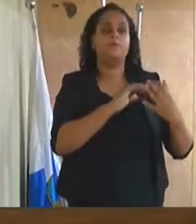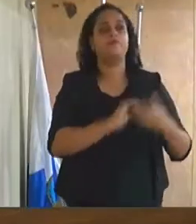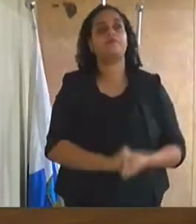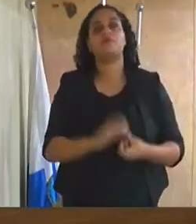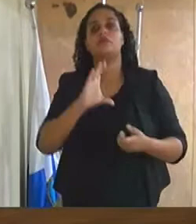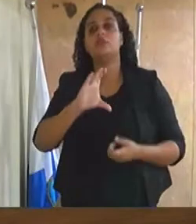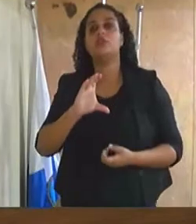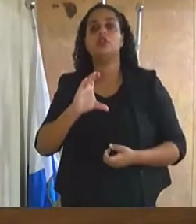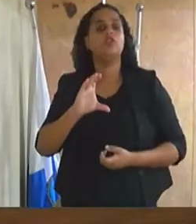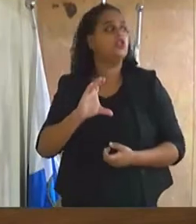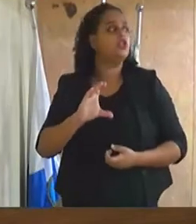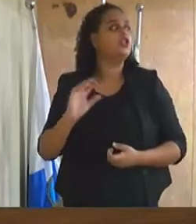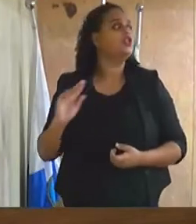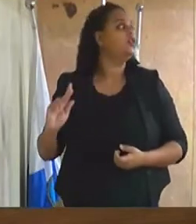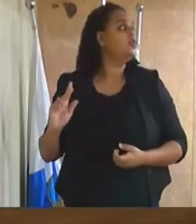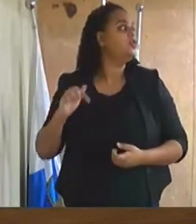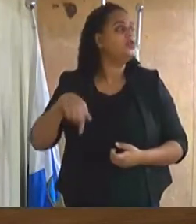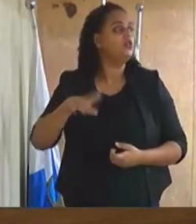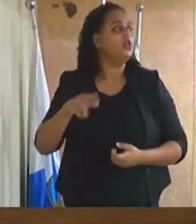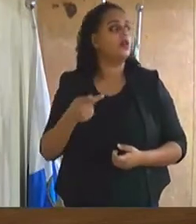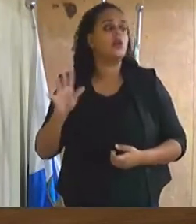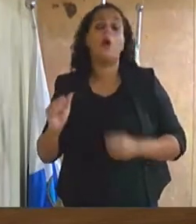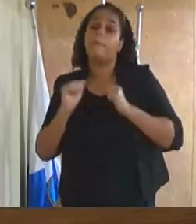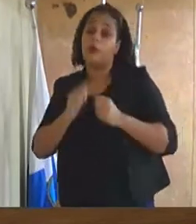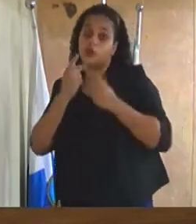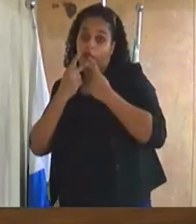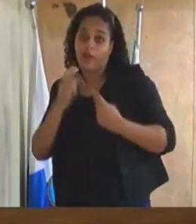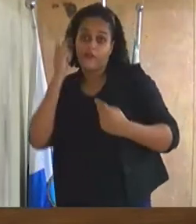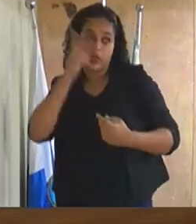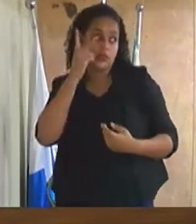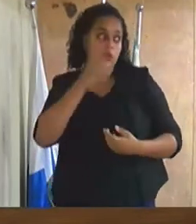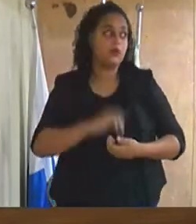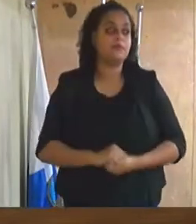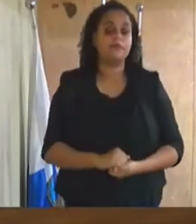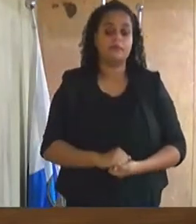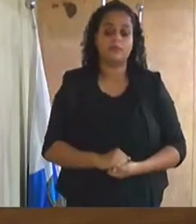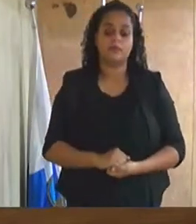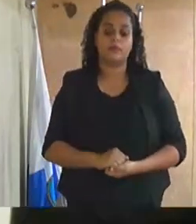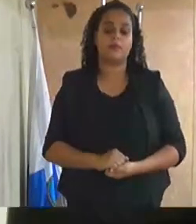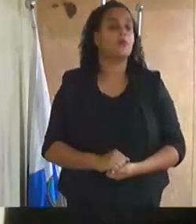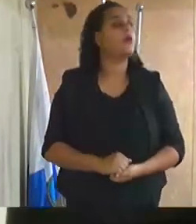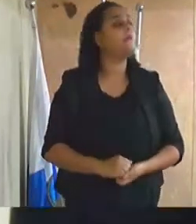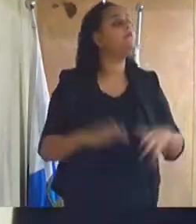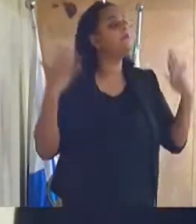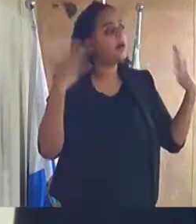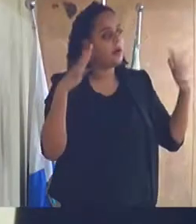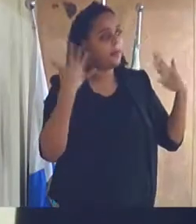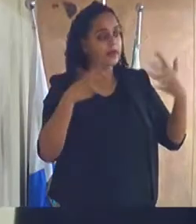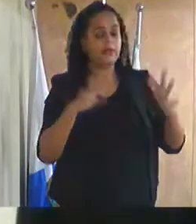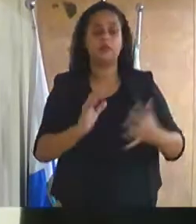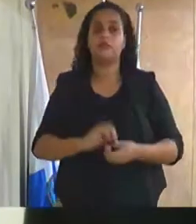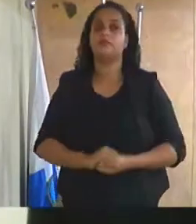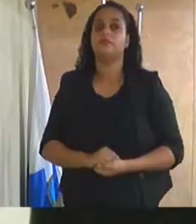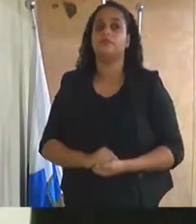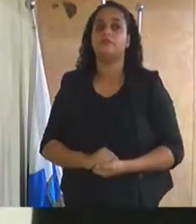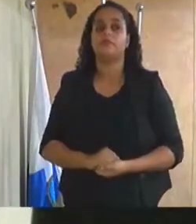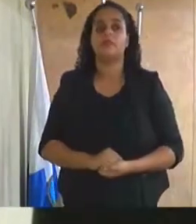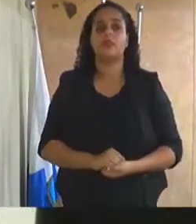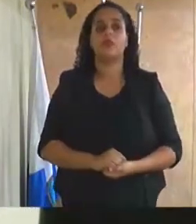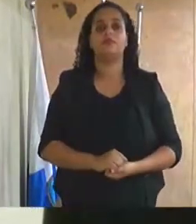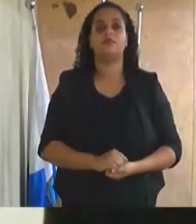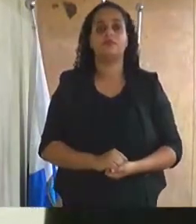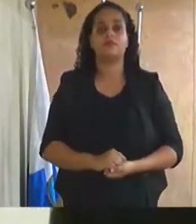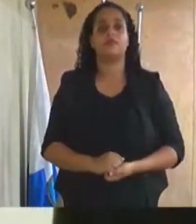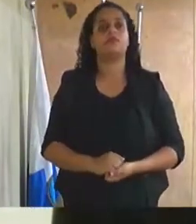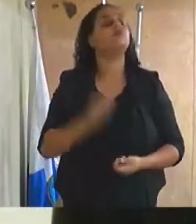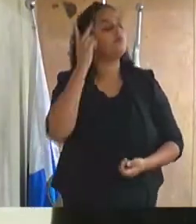fazer esse estudo detalhado. Permite uma parte, vereador? Claro, vereador. Parabéns aí pela presença do Nobre Edir